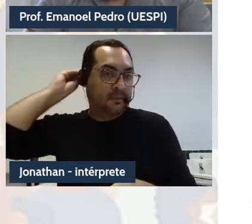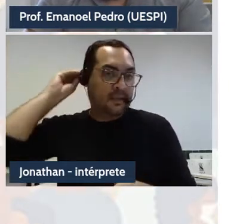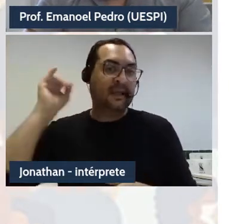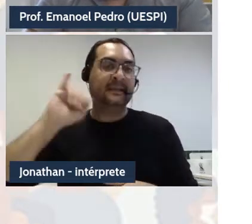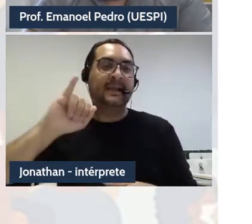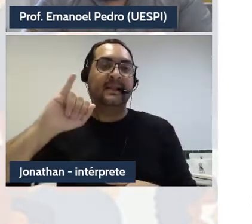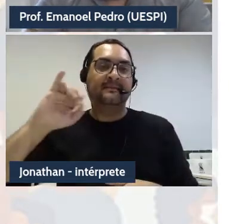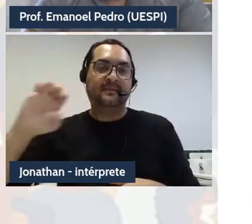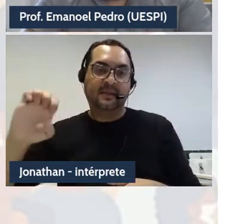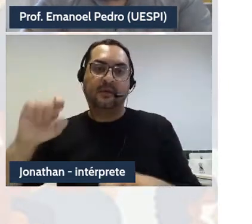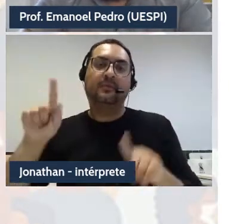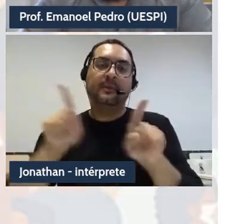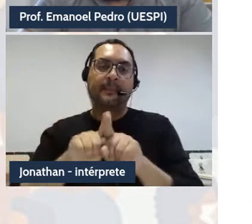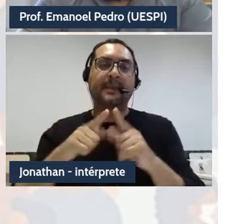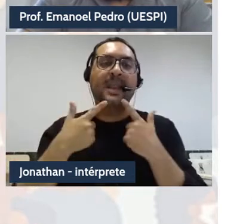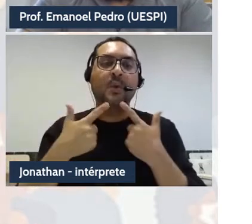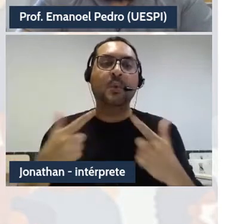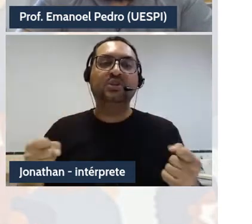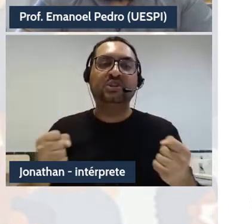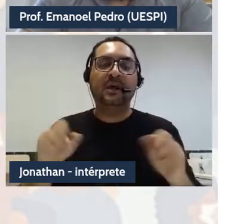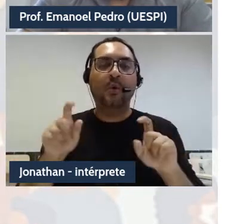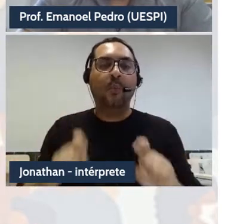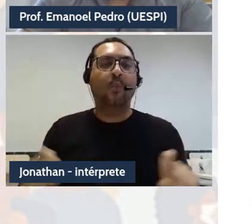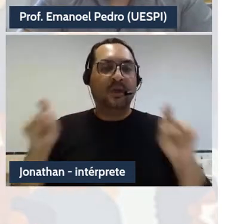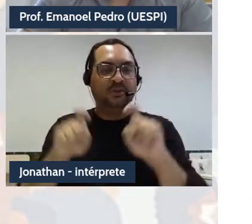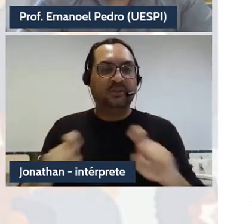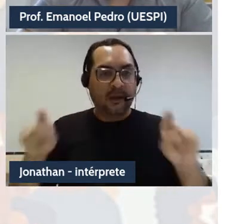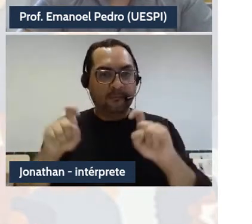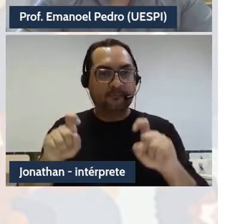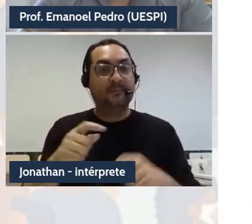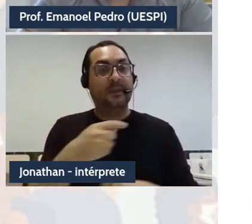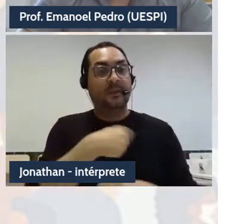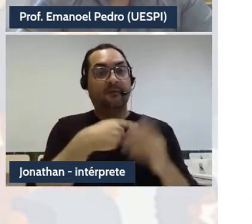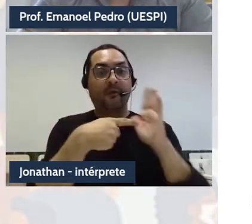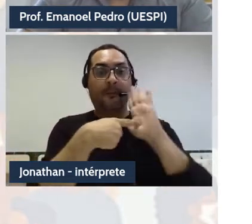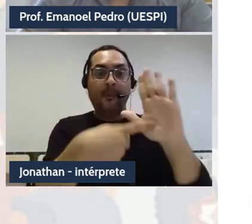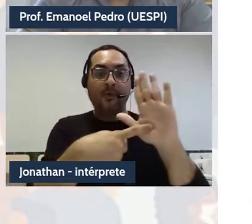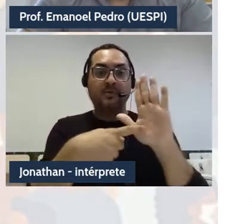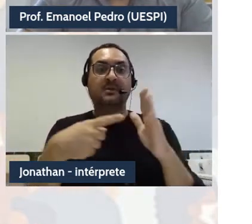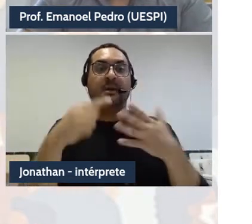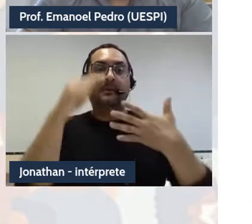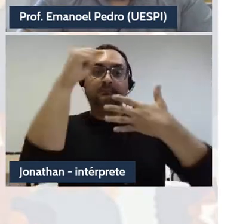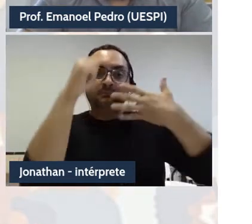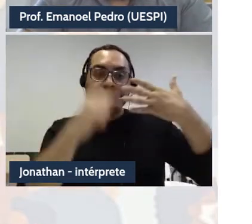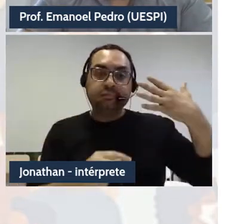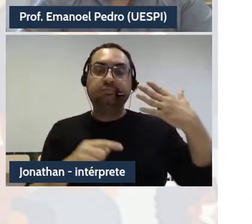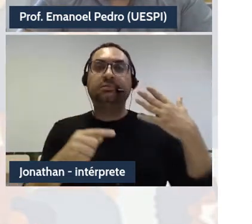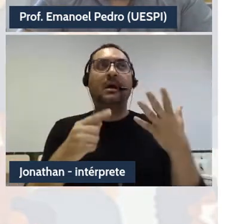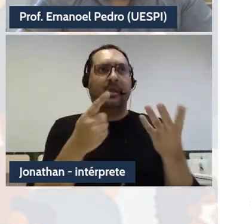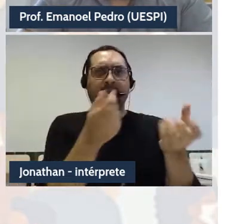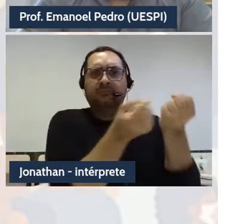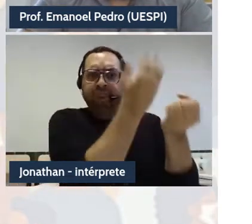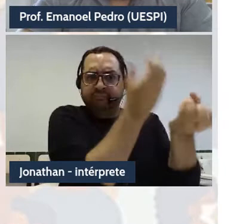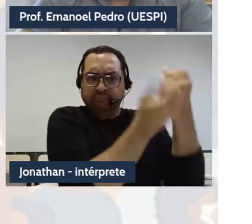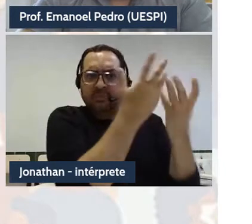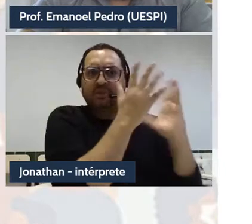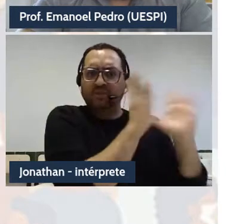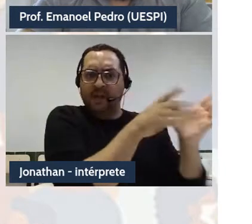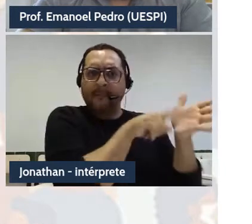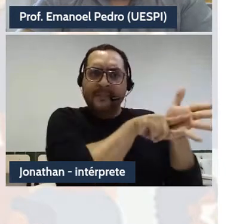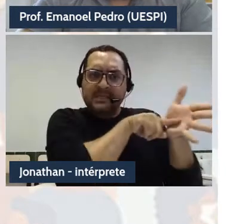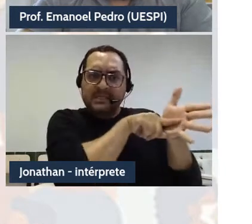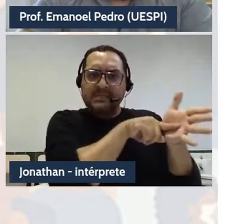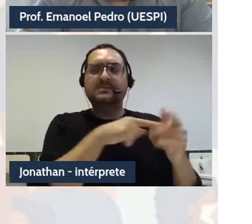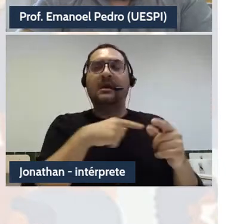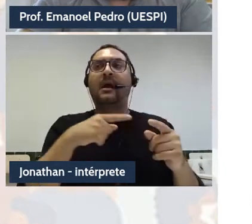E, em seguida, eu vou mostrar como essas pesquisas atuais levaram ao estabelecimento de um